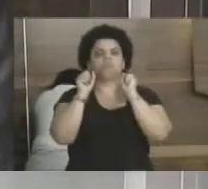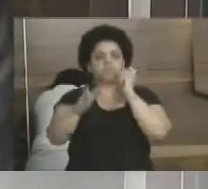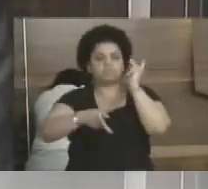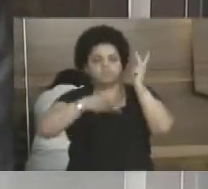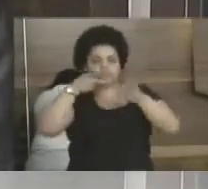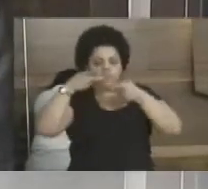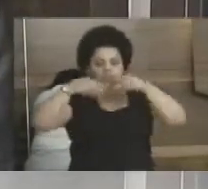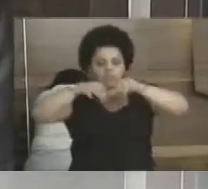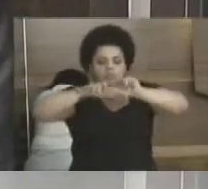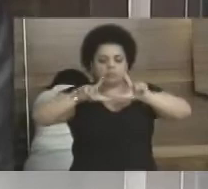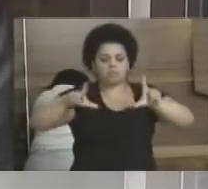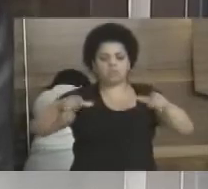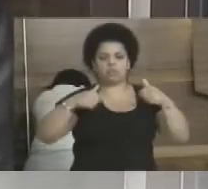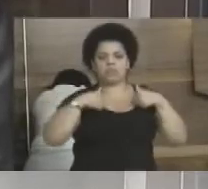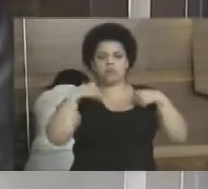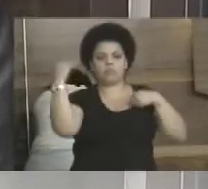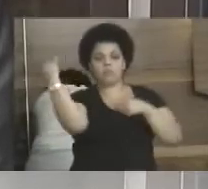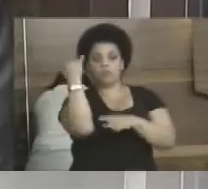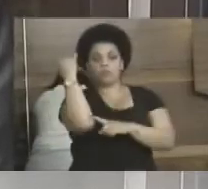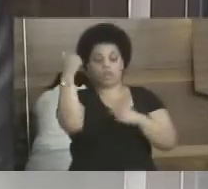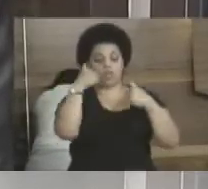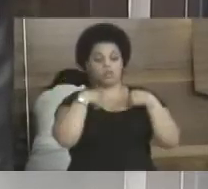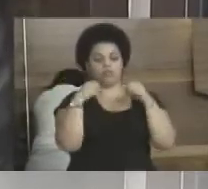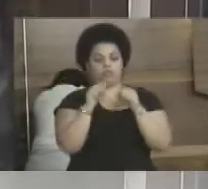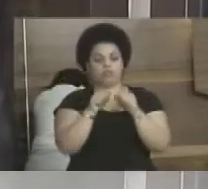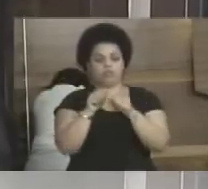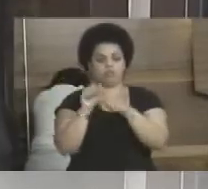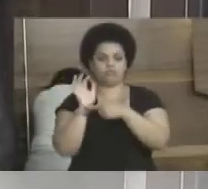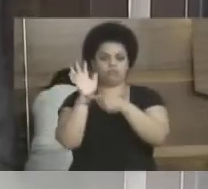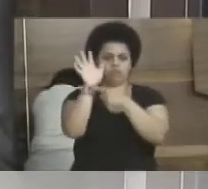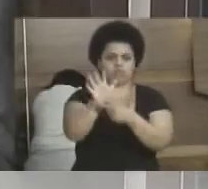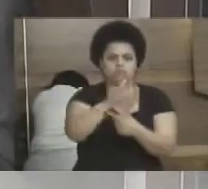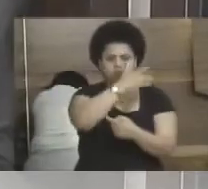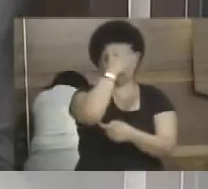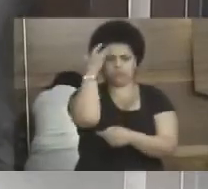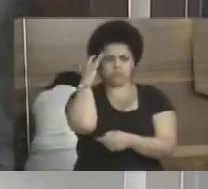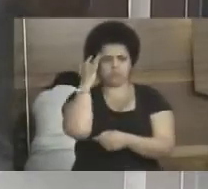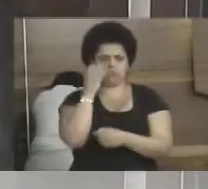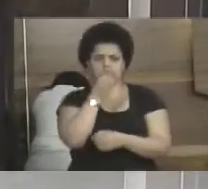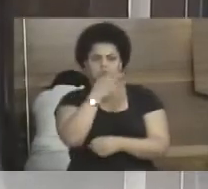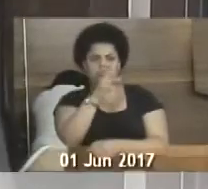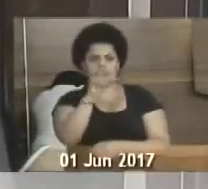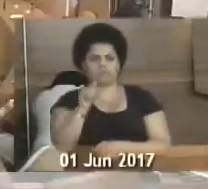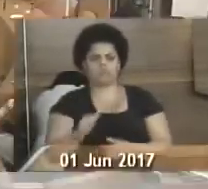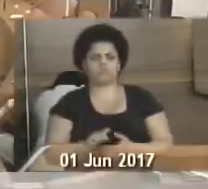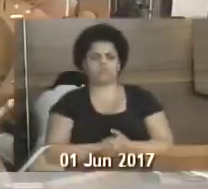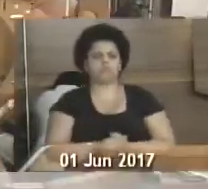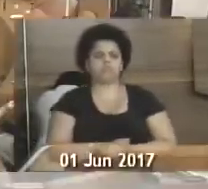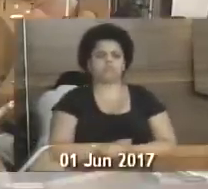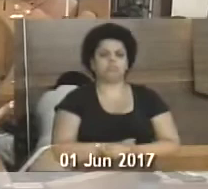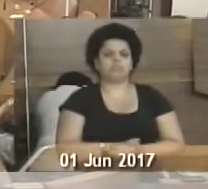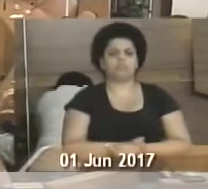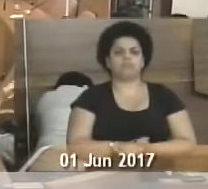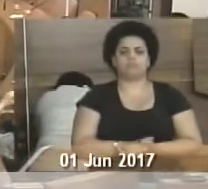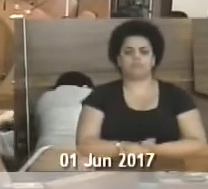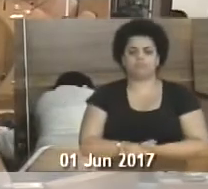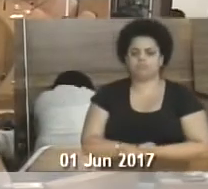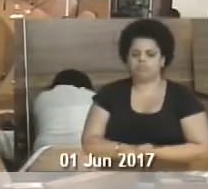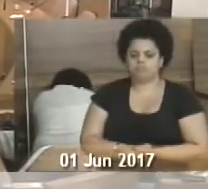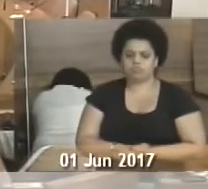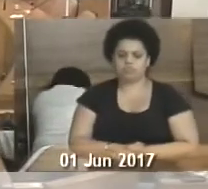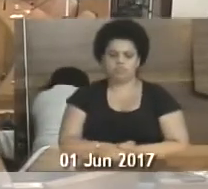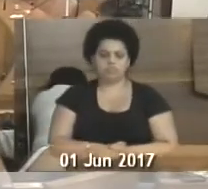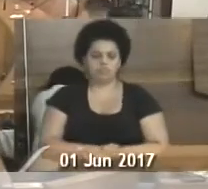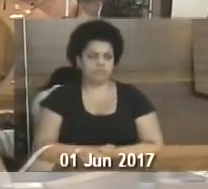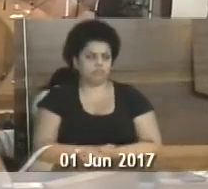mas o importante é o que eu faço pelo povo nos bastidores. Bom dia a todos vocês. A palavra do vereador